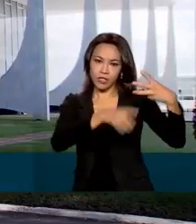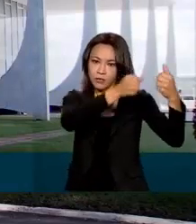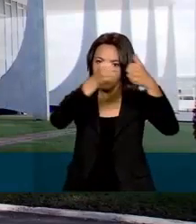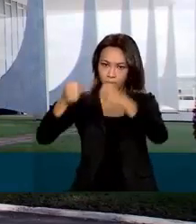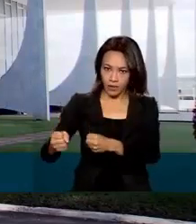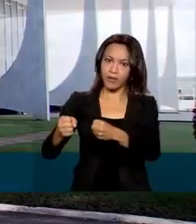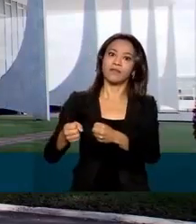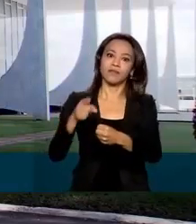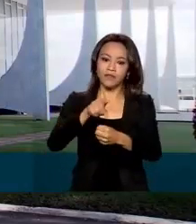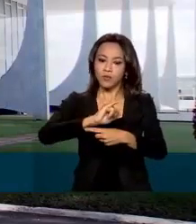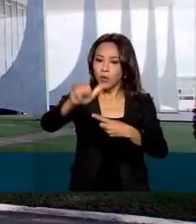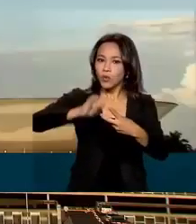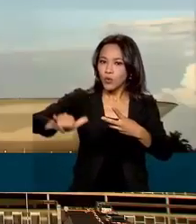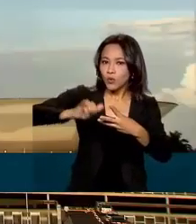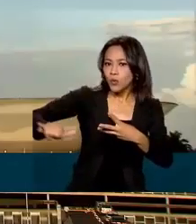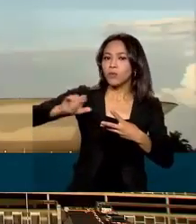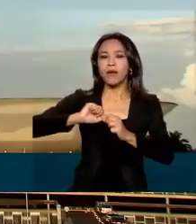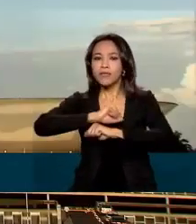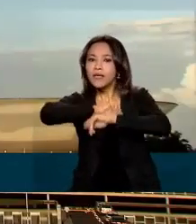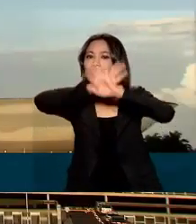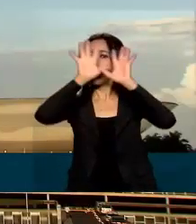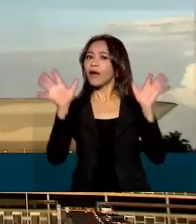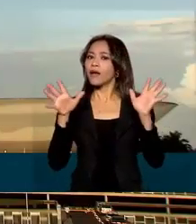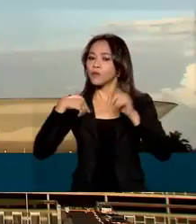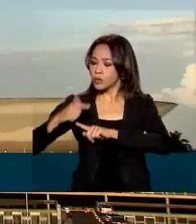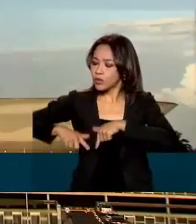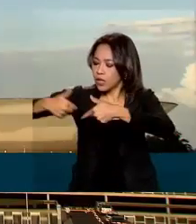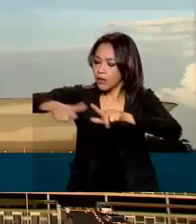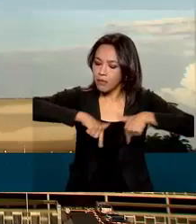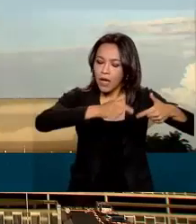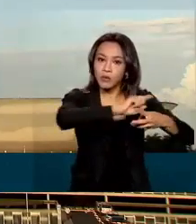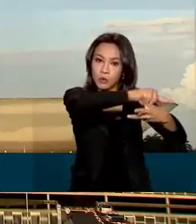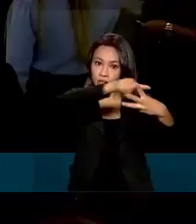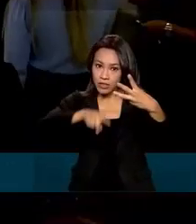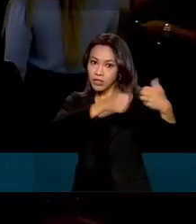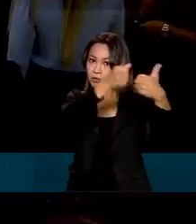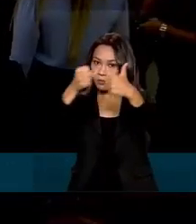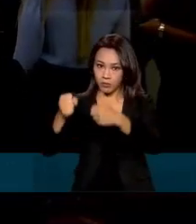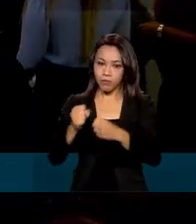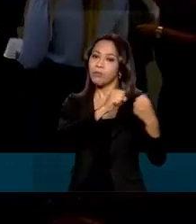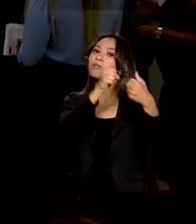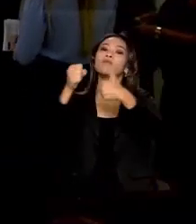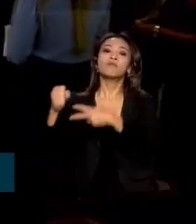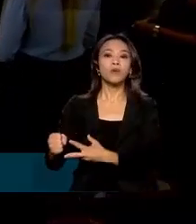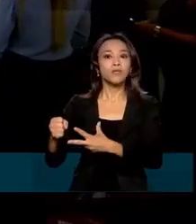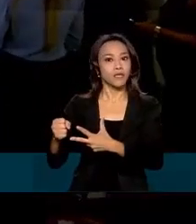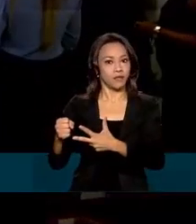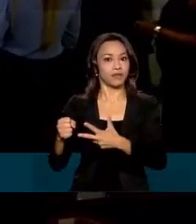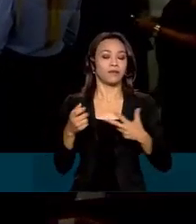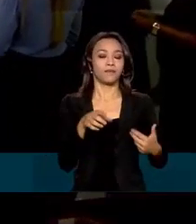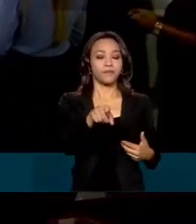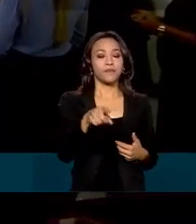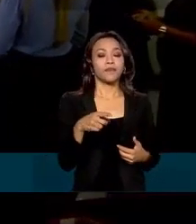judiciário E foi feito para garantir a transparência dessas ações diante da sociedade O ato da autoridade só torna